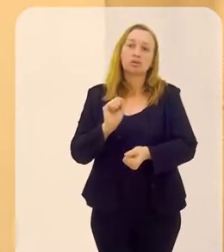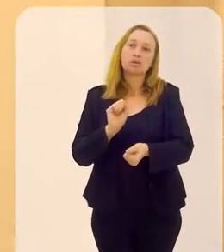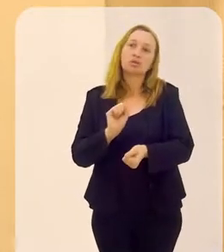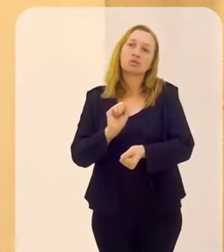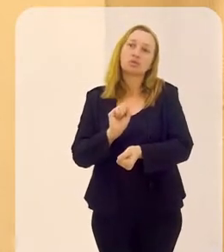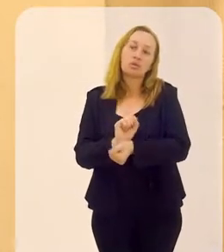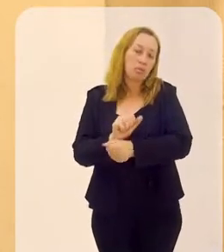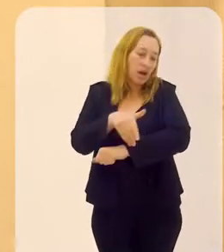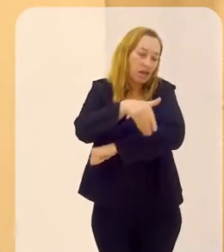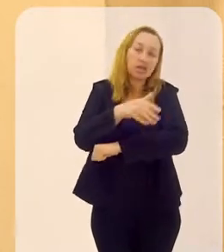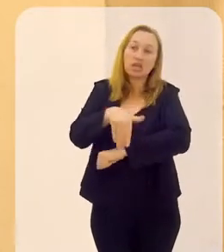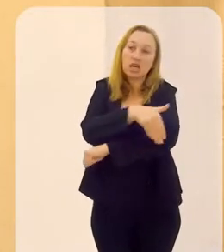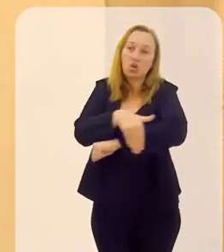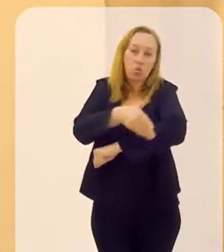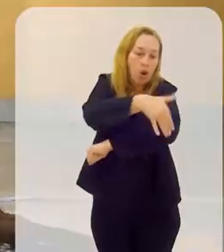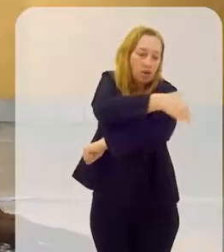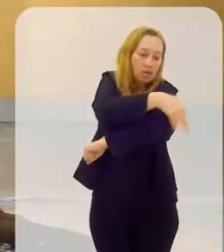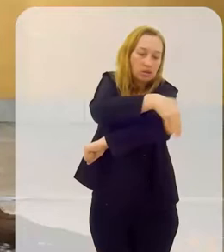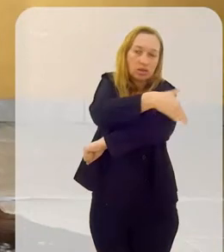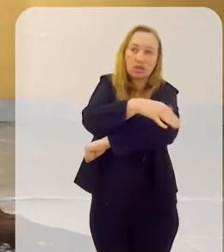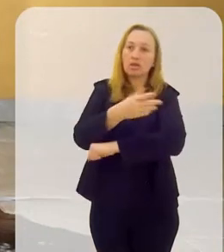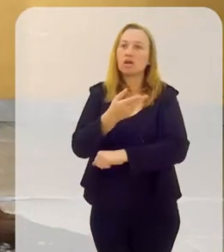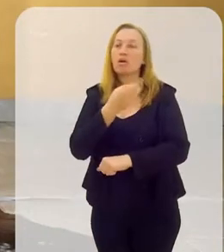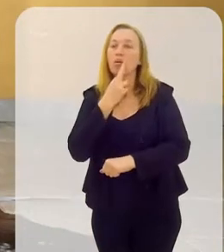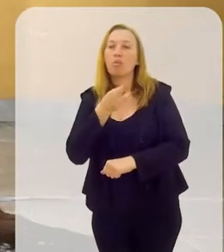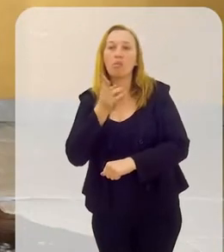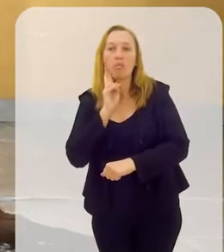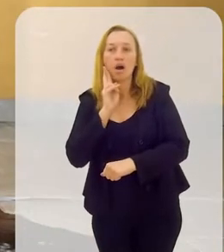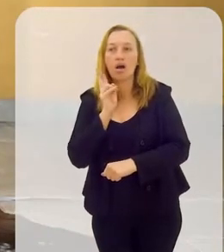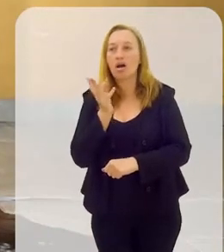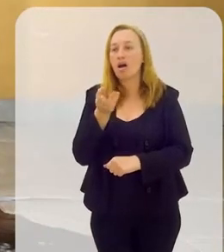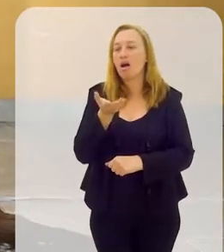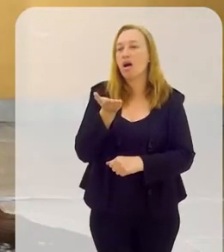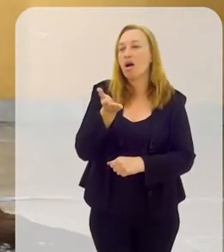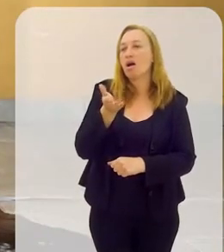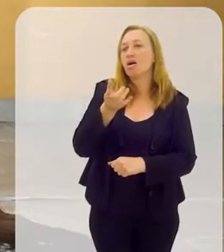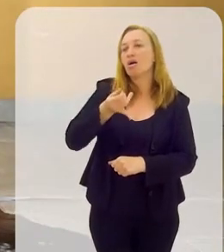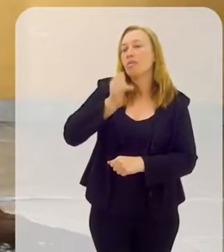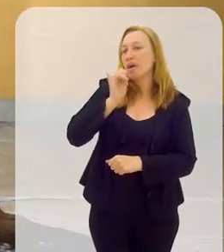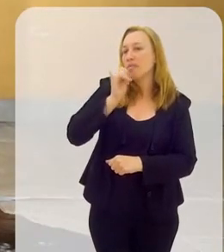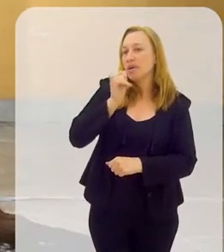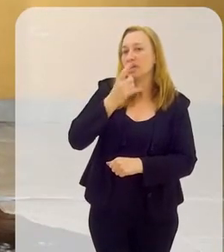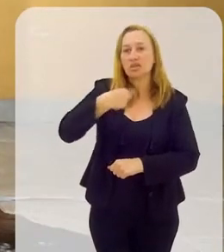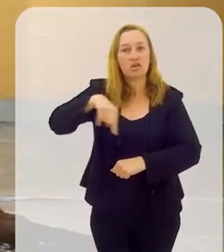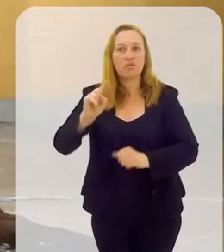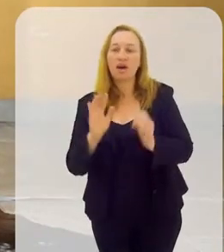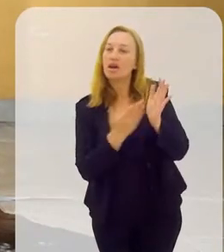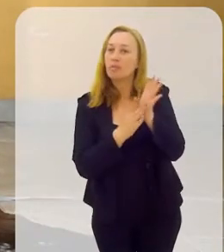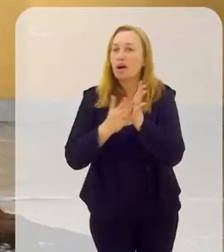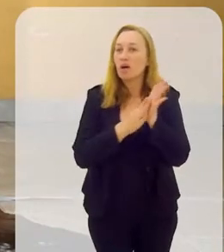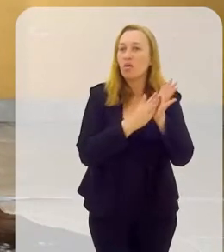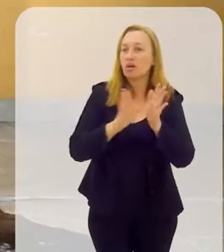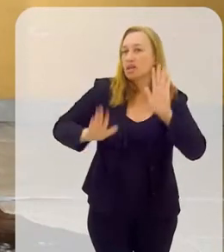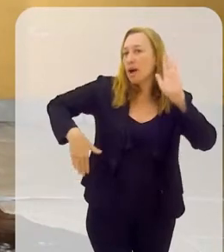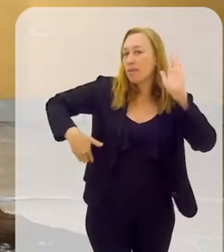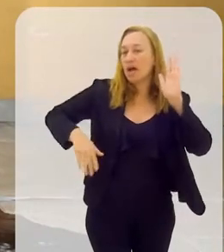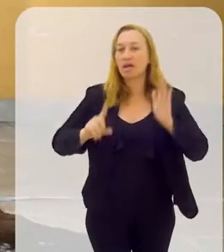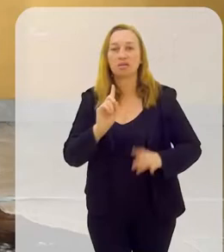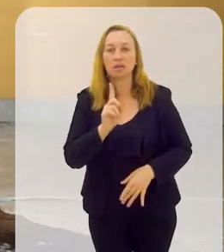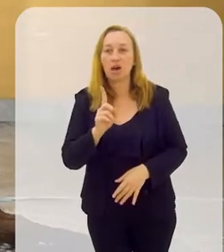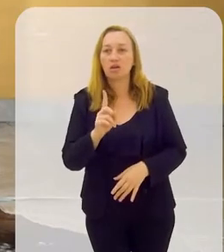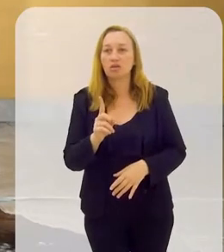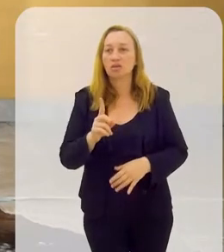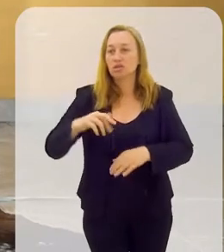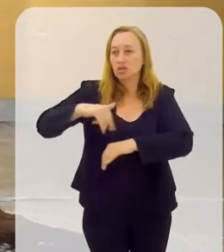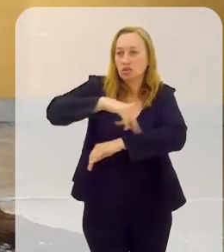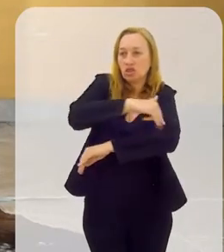ela não fica na rua, ela não entra em bar. Não entra em bar, não vai pagode. Não bebe bebida alcoólica. Não vai a pagode, não vai a praia. Não